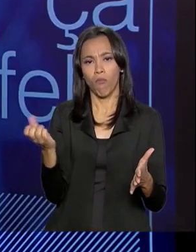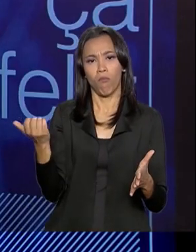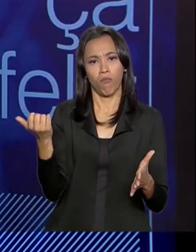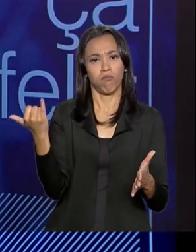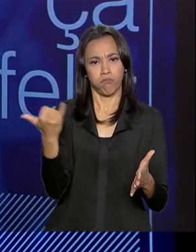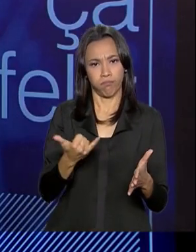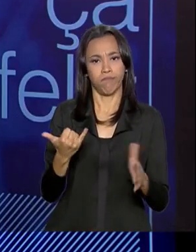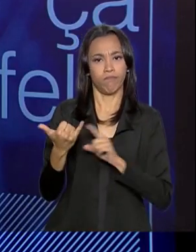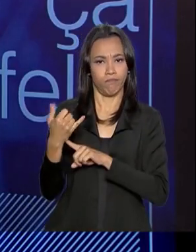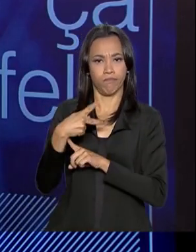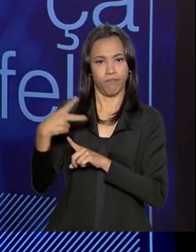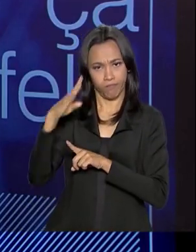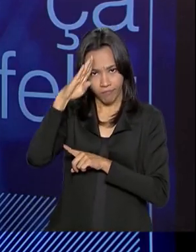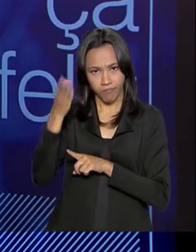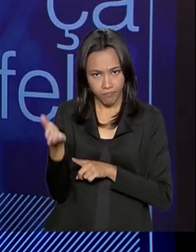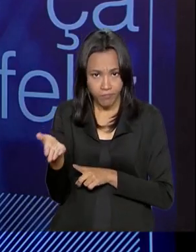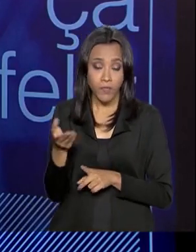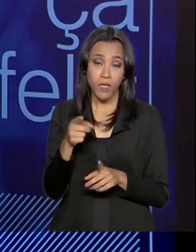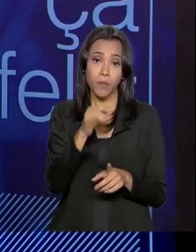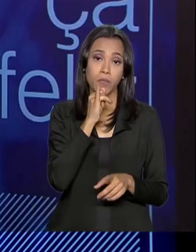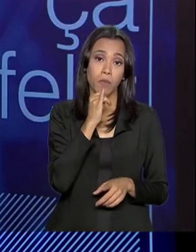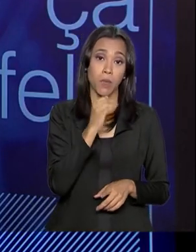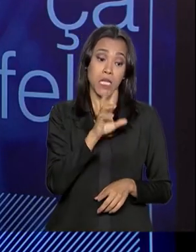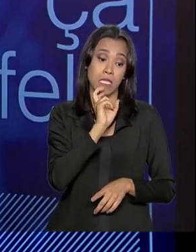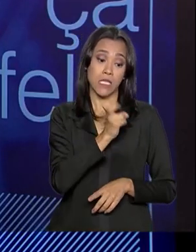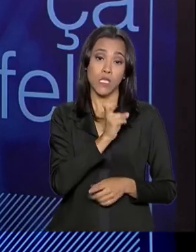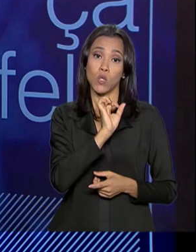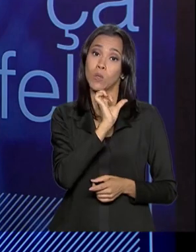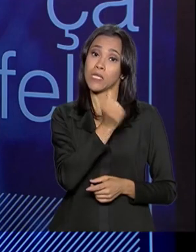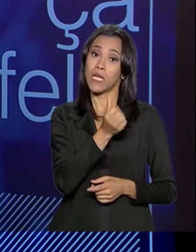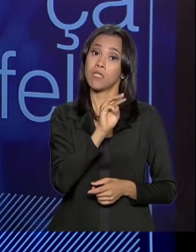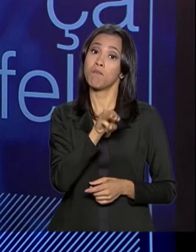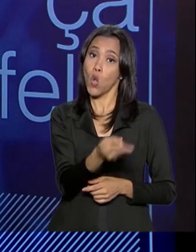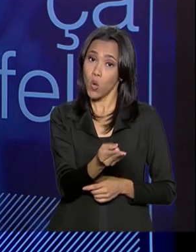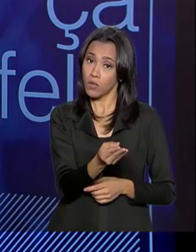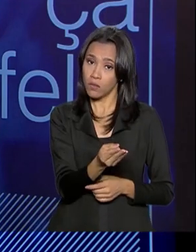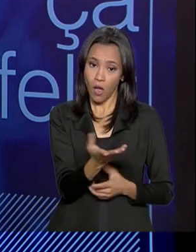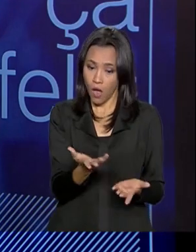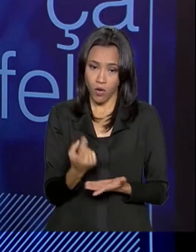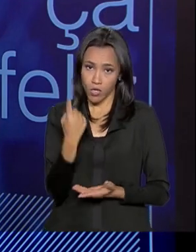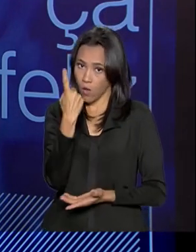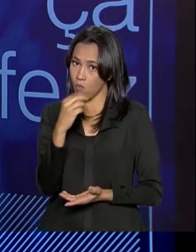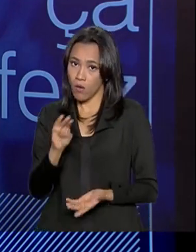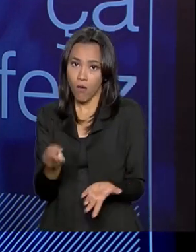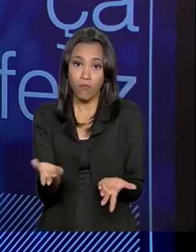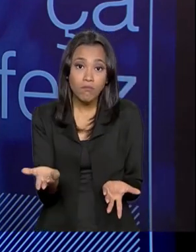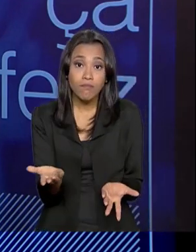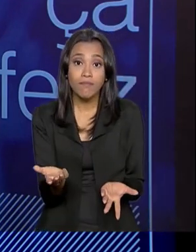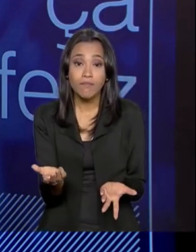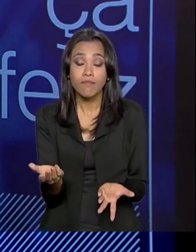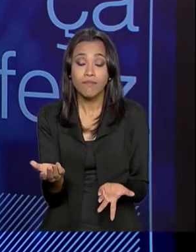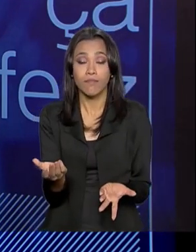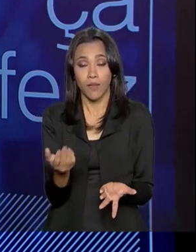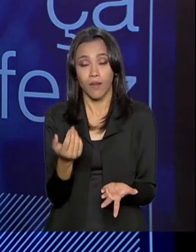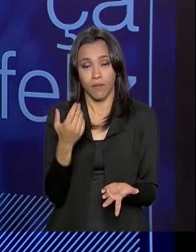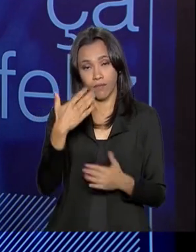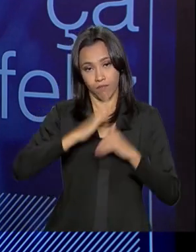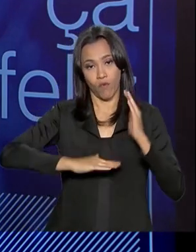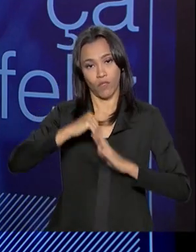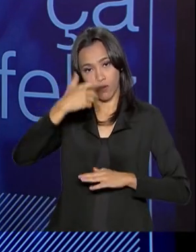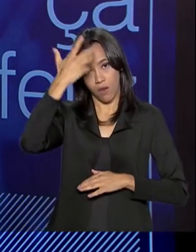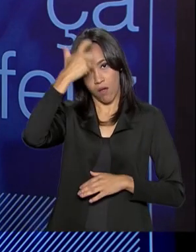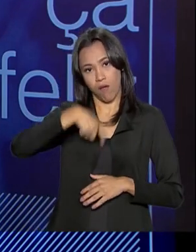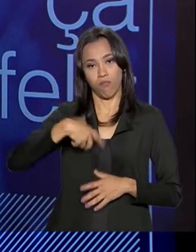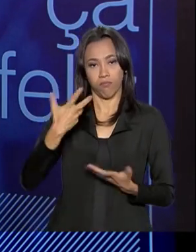Então, um artista que ganharia, por exemplo, 5, 6 milhões, ele vai ganhar 1 milhão. E eu posso te dizer que mais de